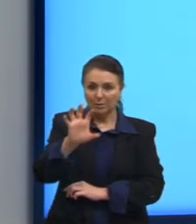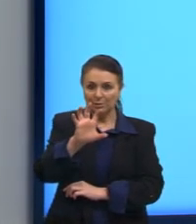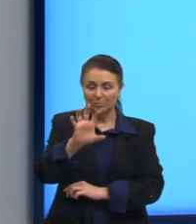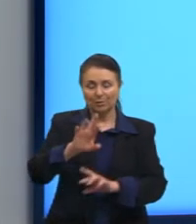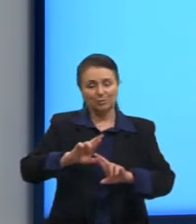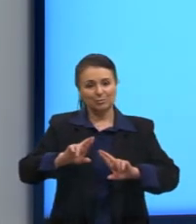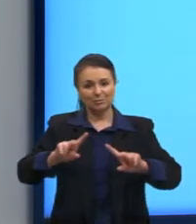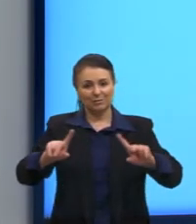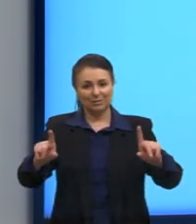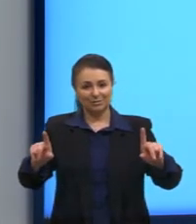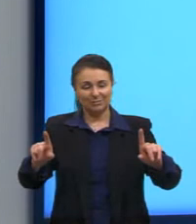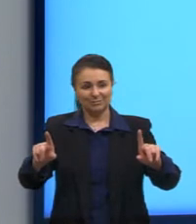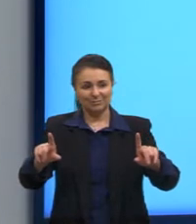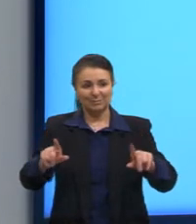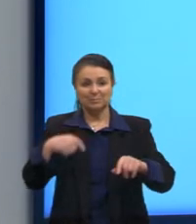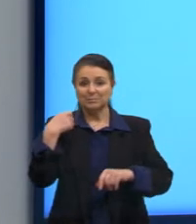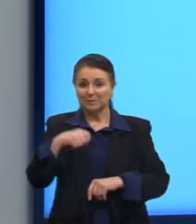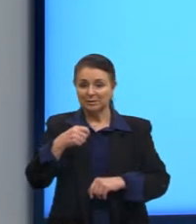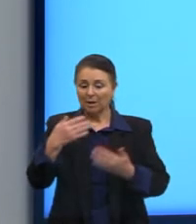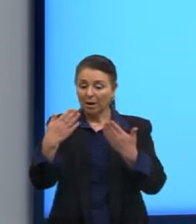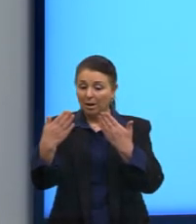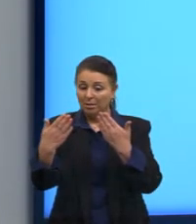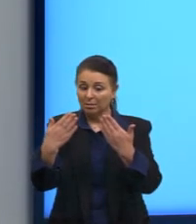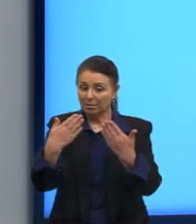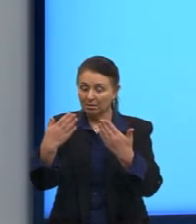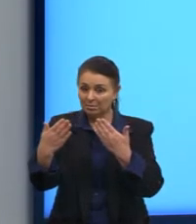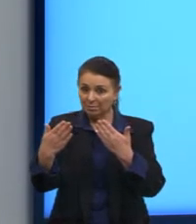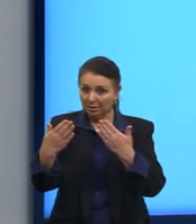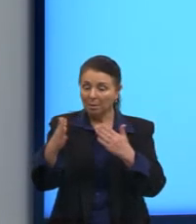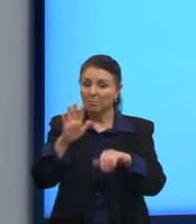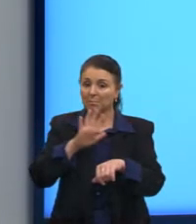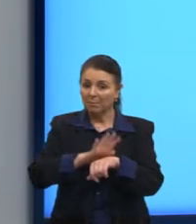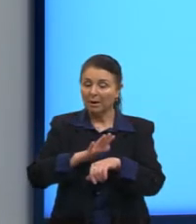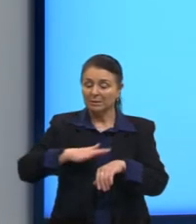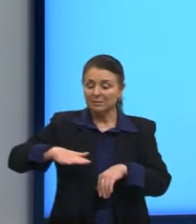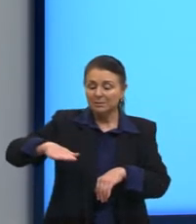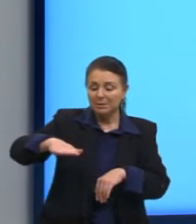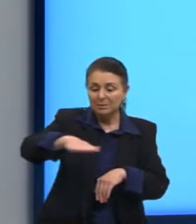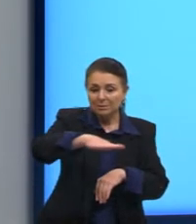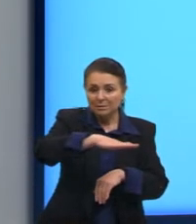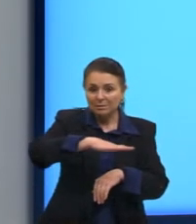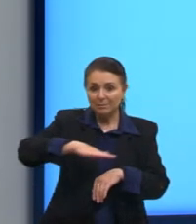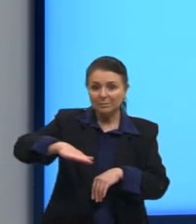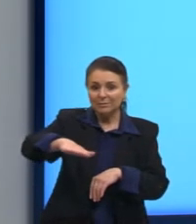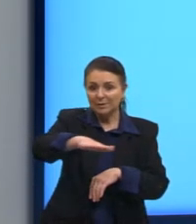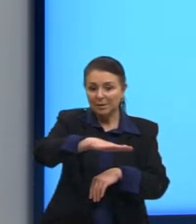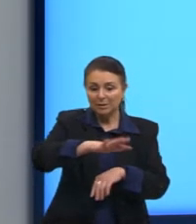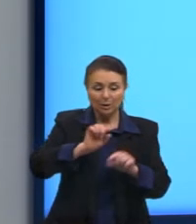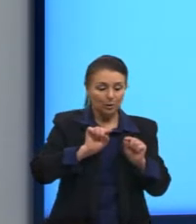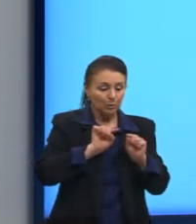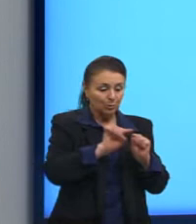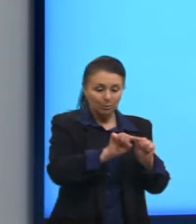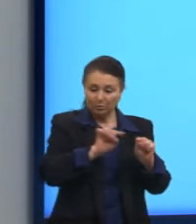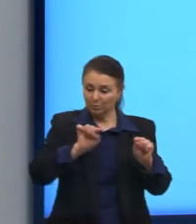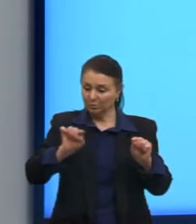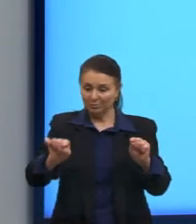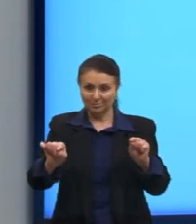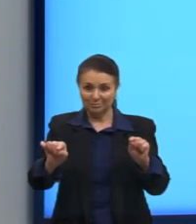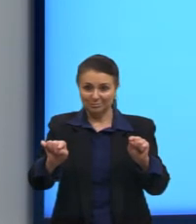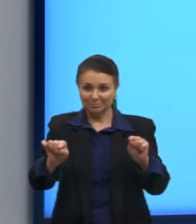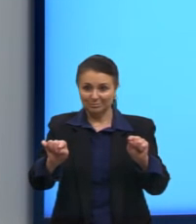diferente, né? A gente precisa analisar, então, um pouco mais a superfície onde esses pontos estão contidos.